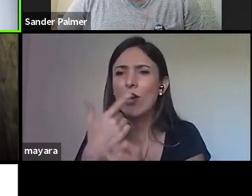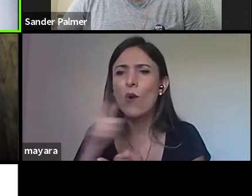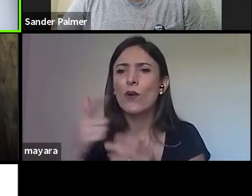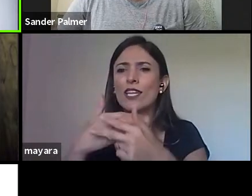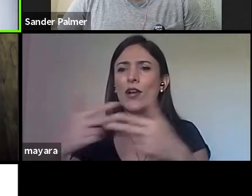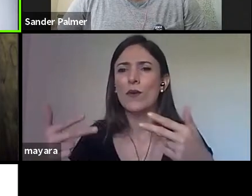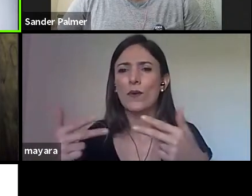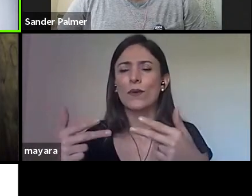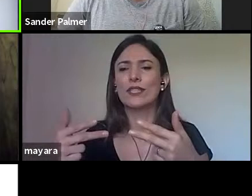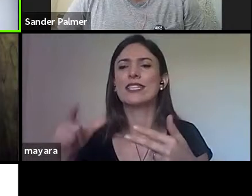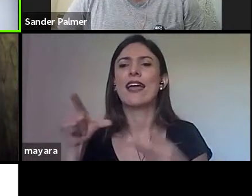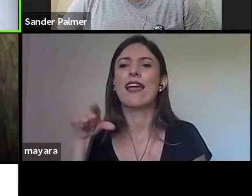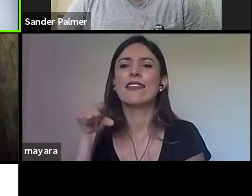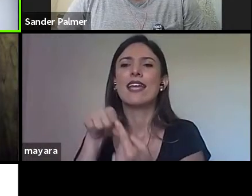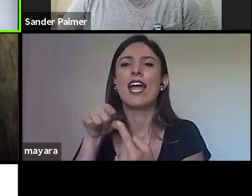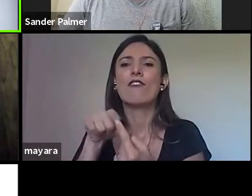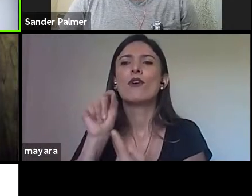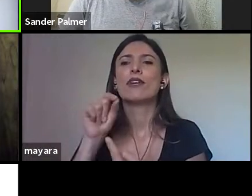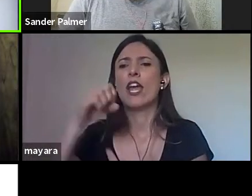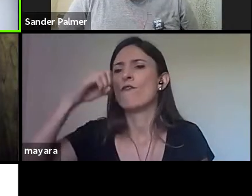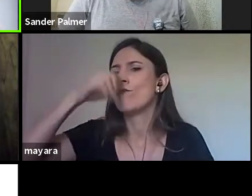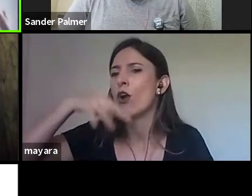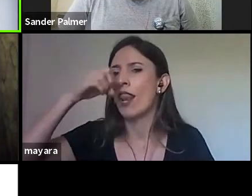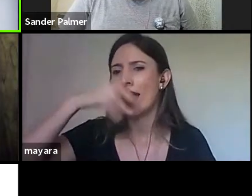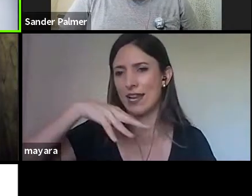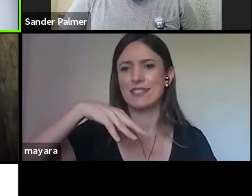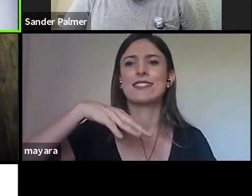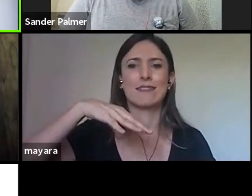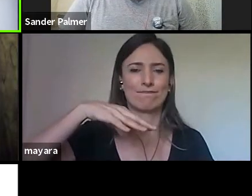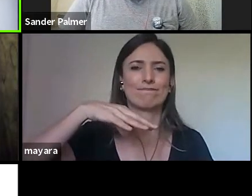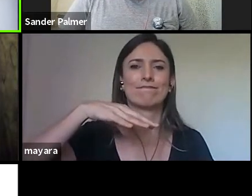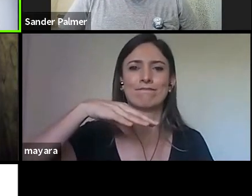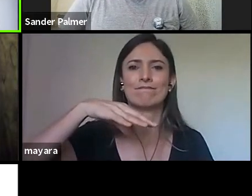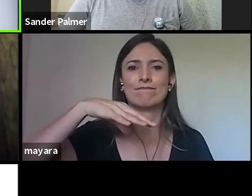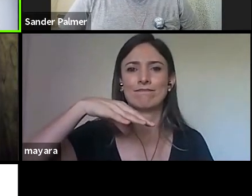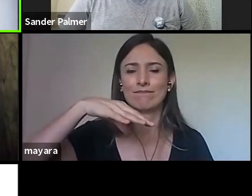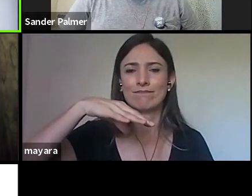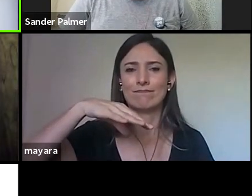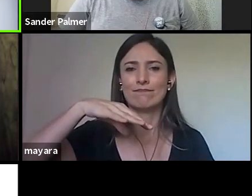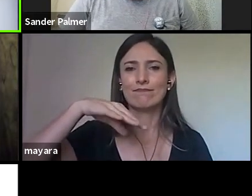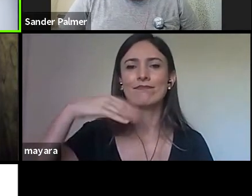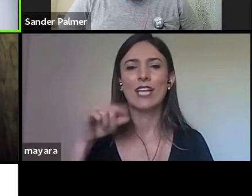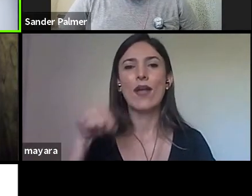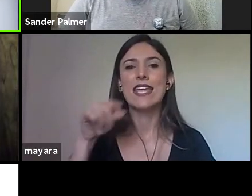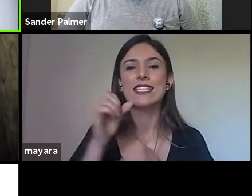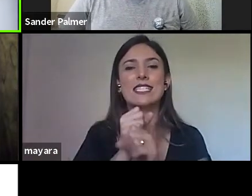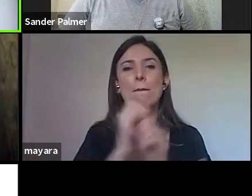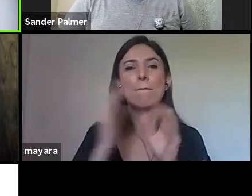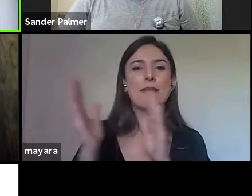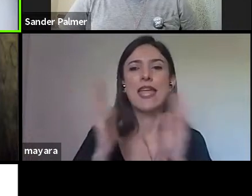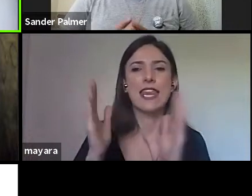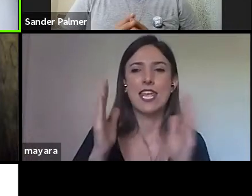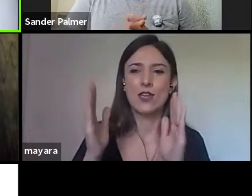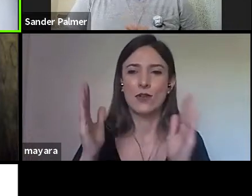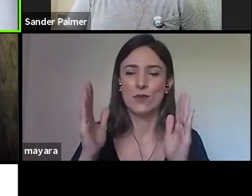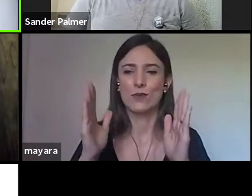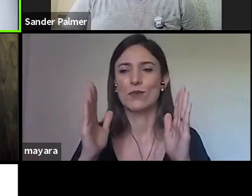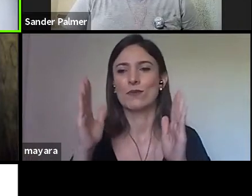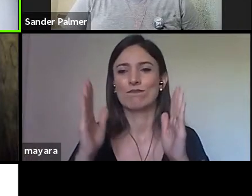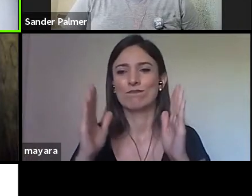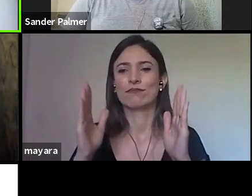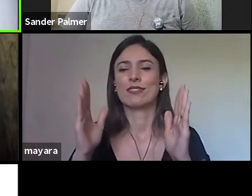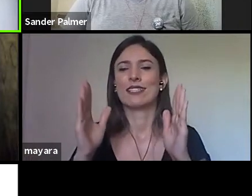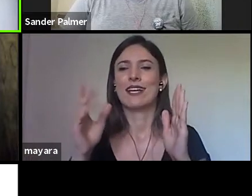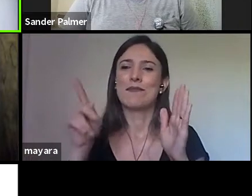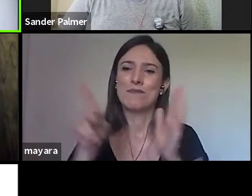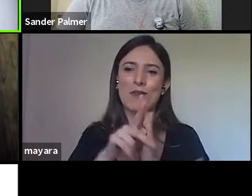relativa à violência. veja, um pouco esse período também, como de resto a história